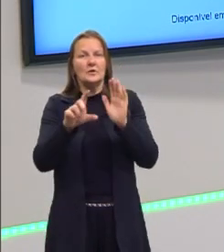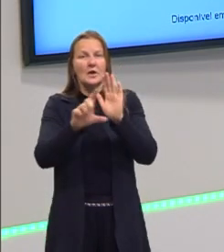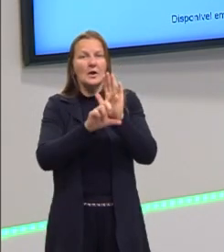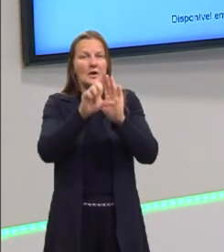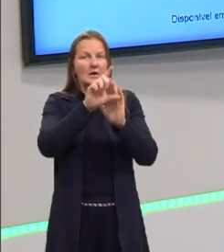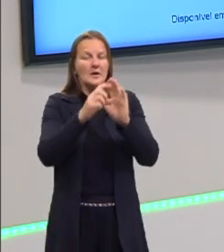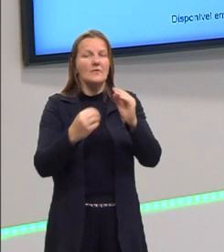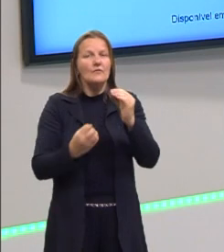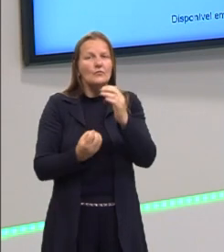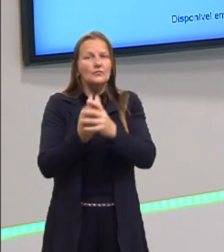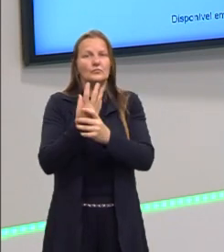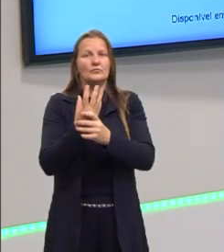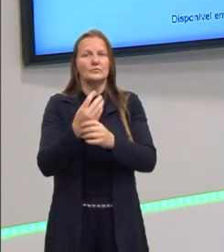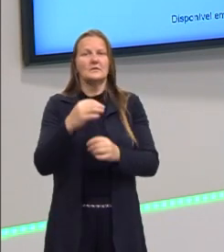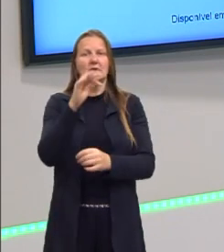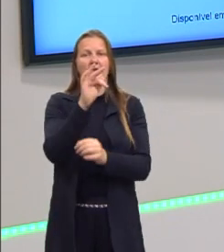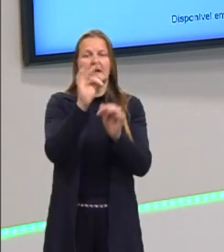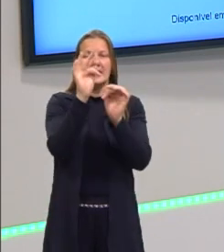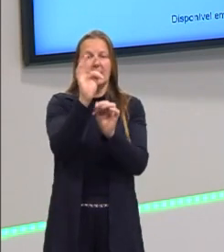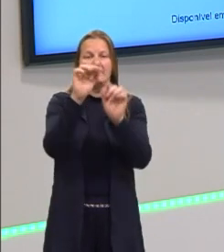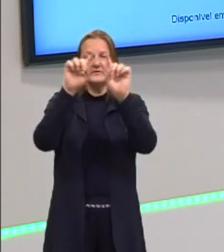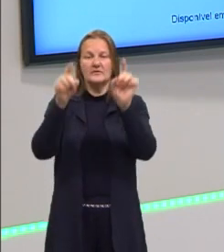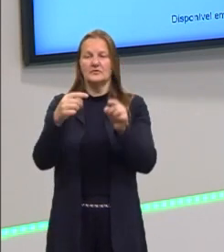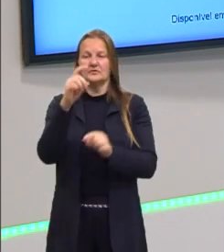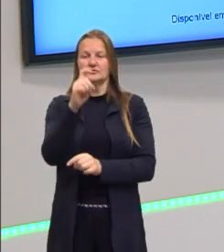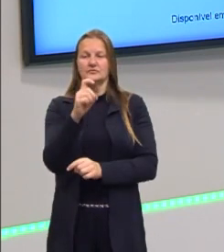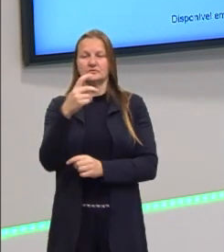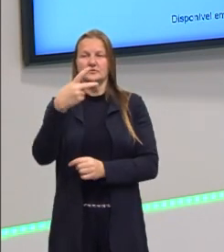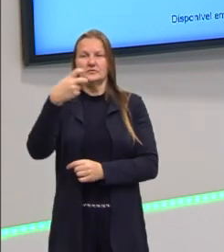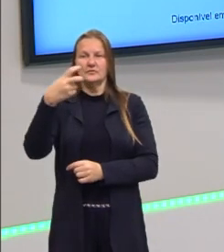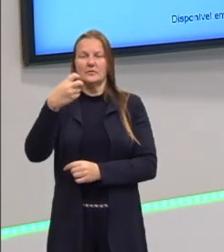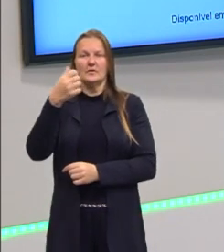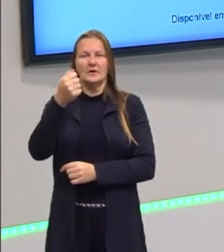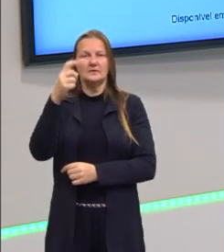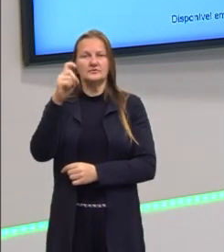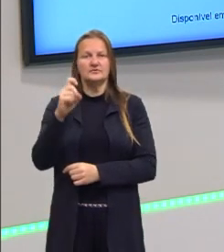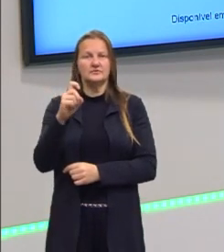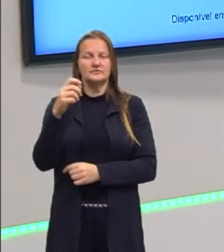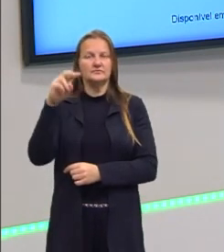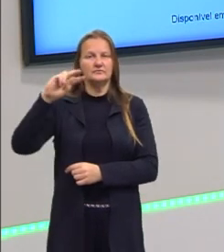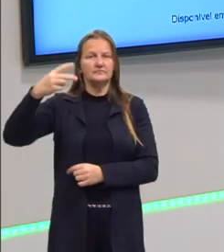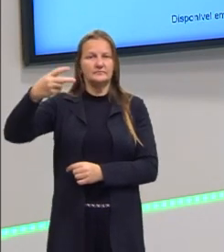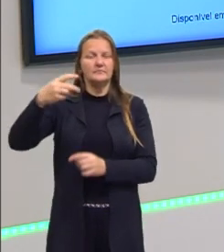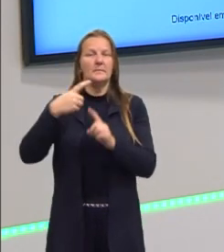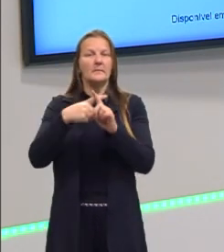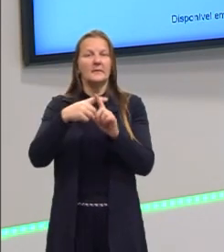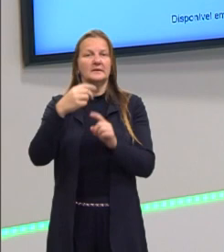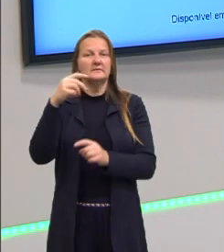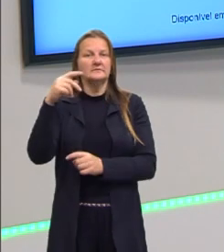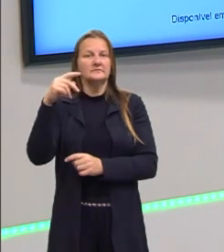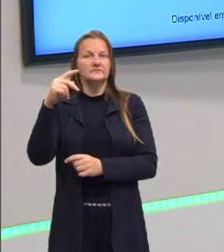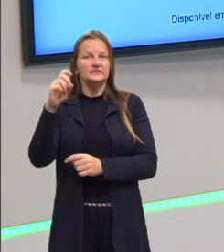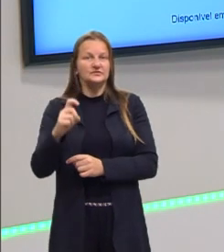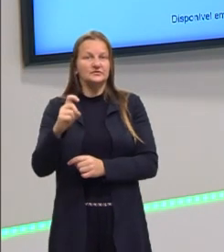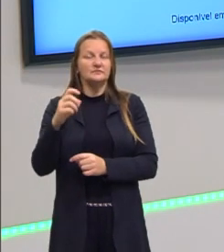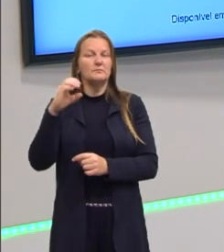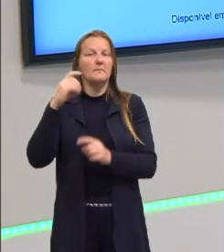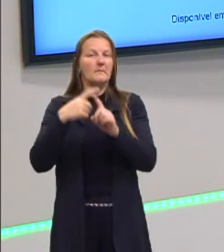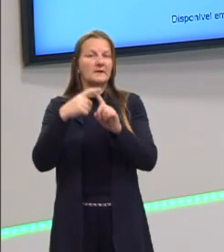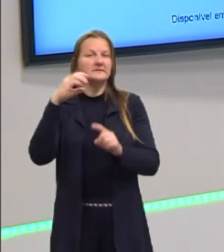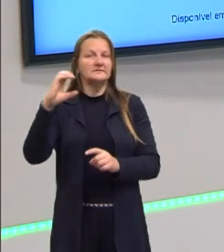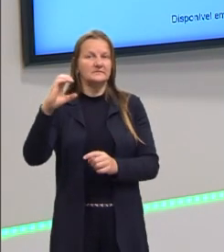formação, f de x igual a x ao quadrado mais bx mais c.